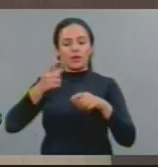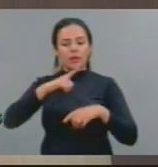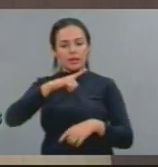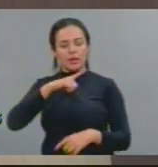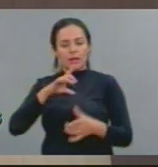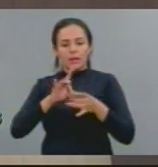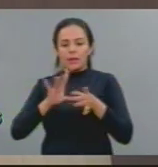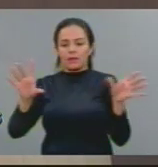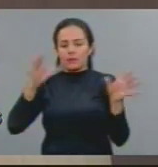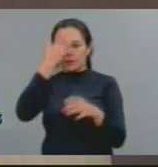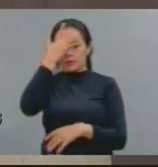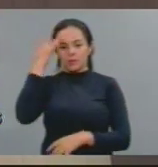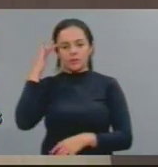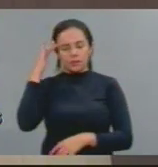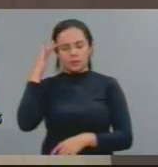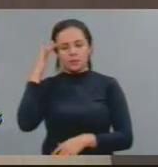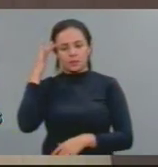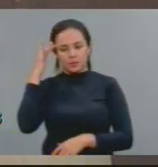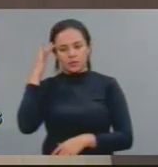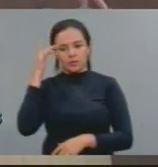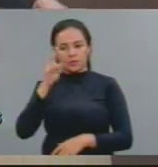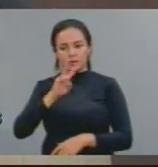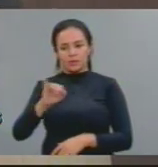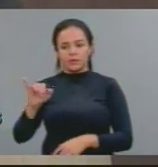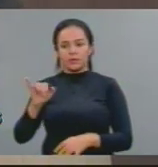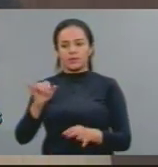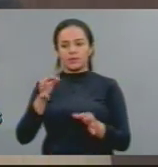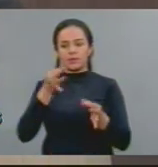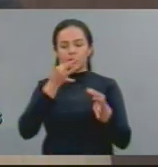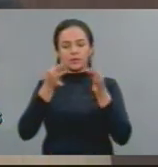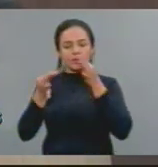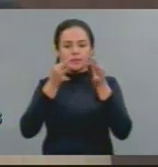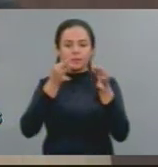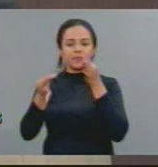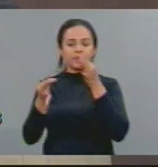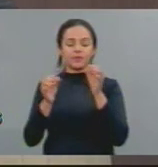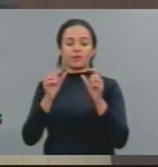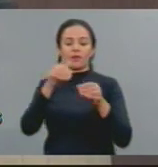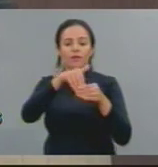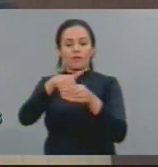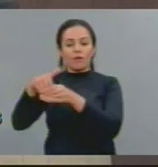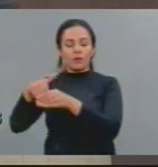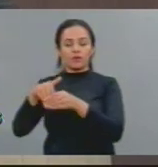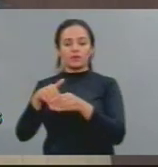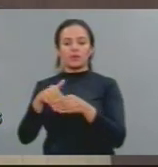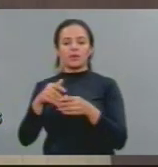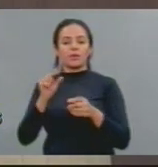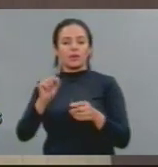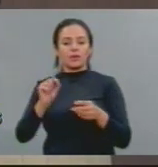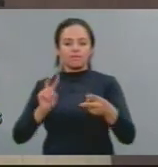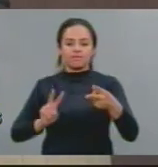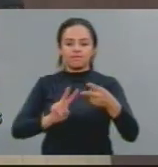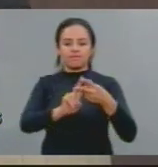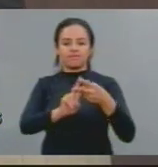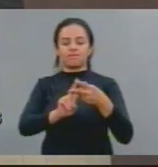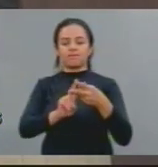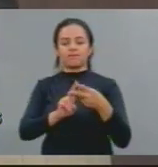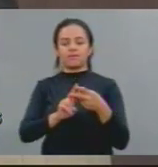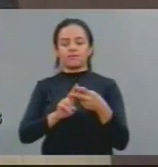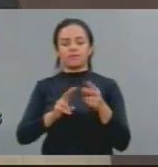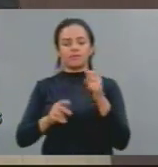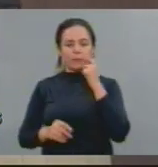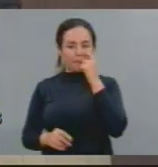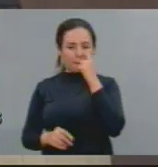dos três réus envolvidos no assassinato de José Maria do Tomé. Na